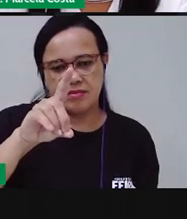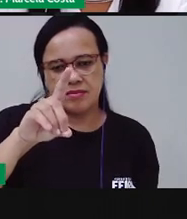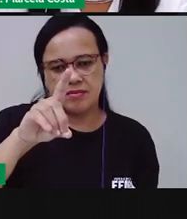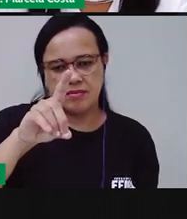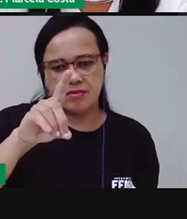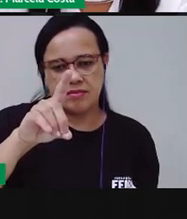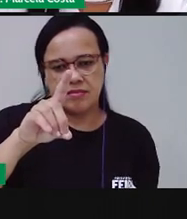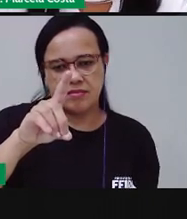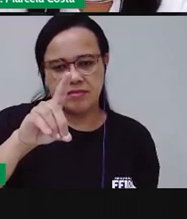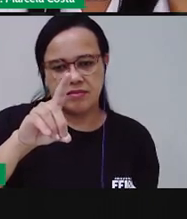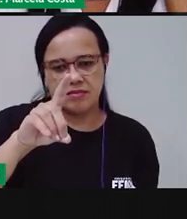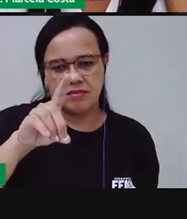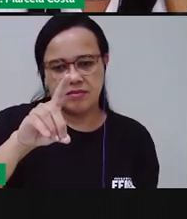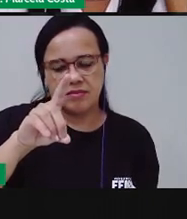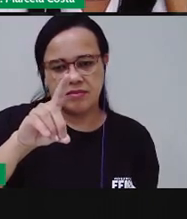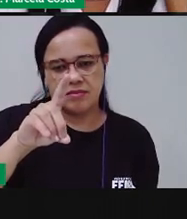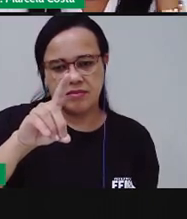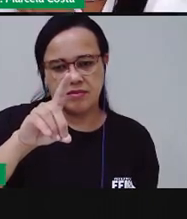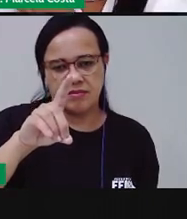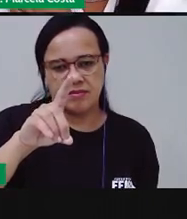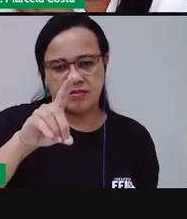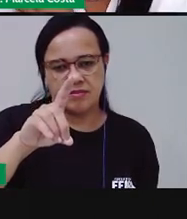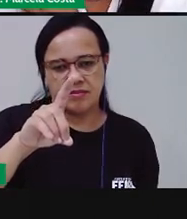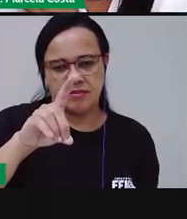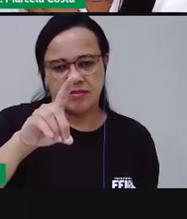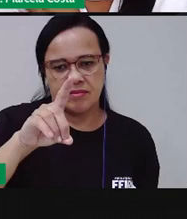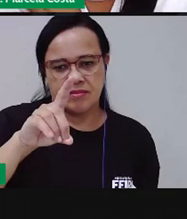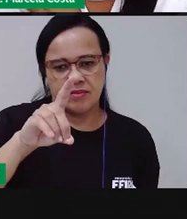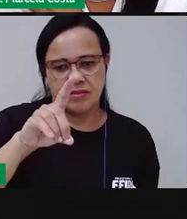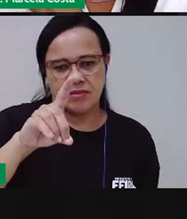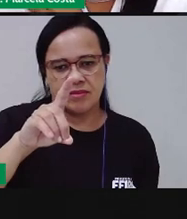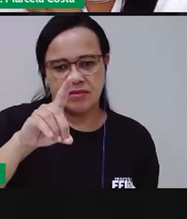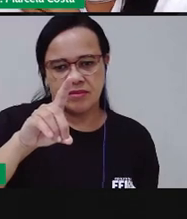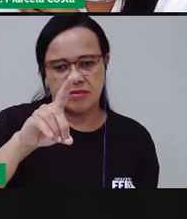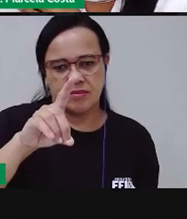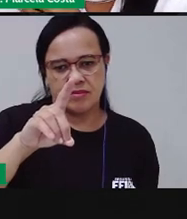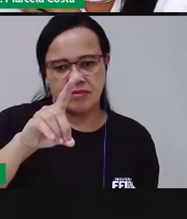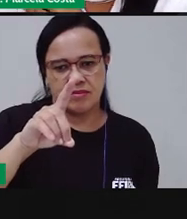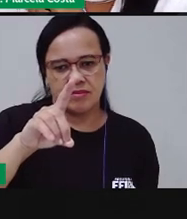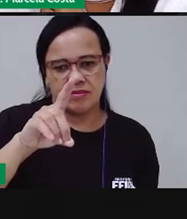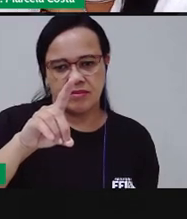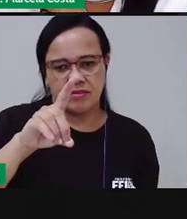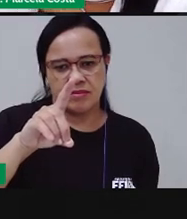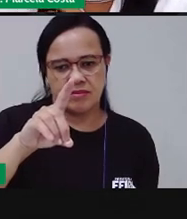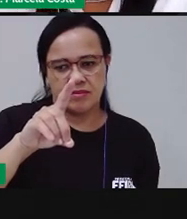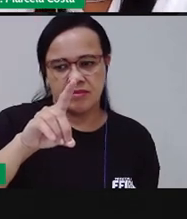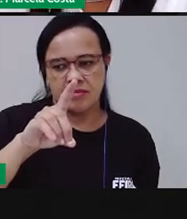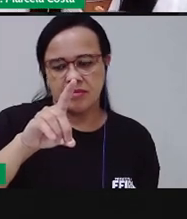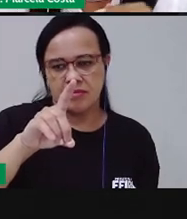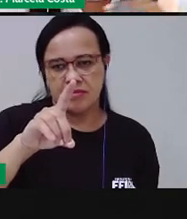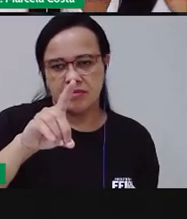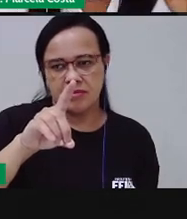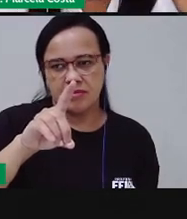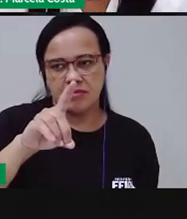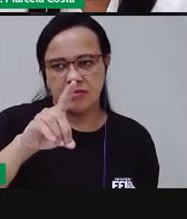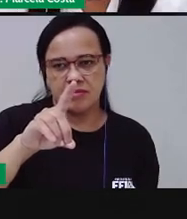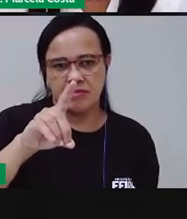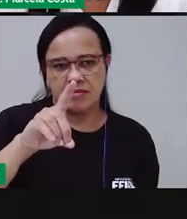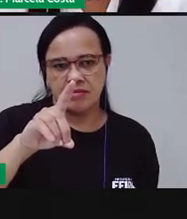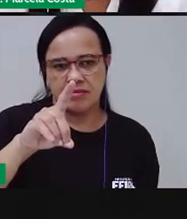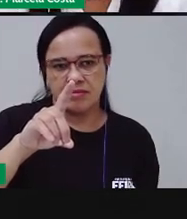circular para o lado direito. Venho descendo, descendo e puxando para lado